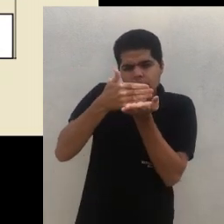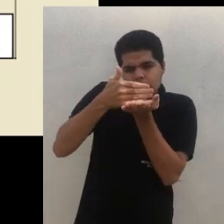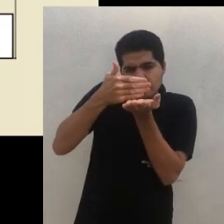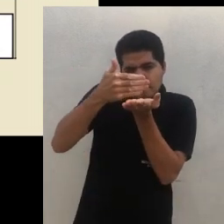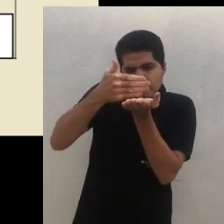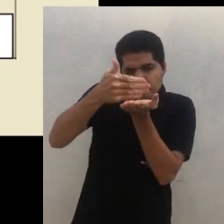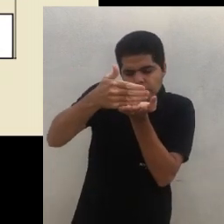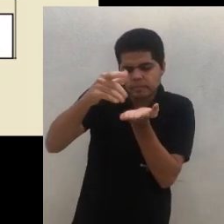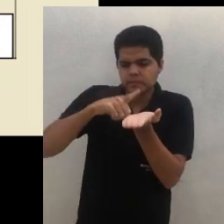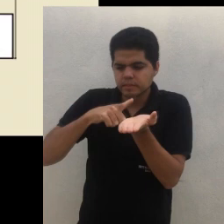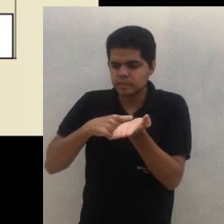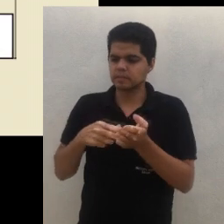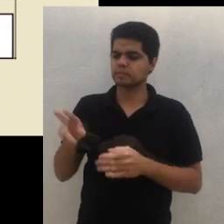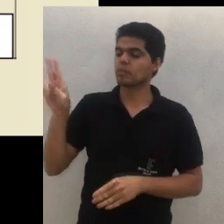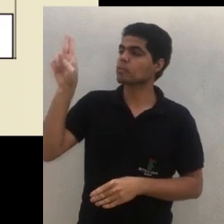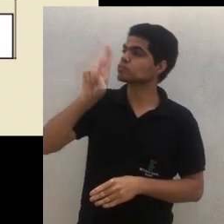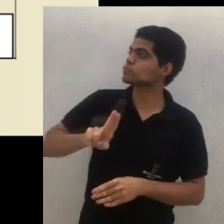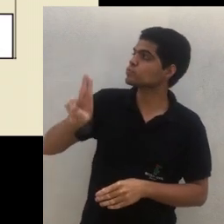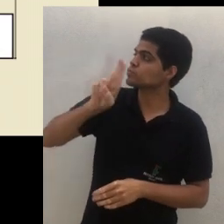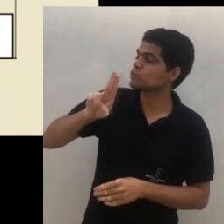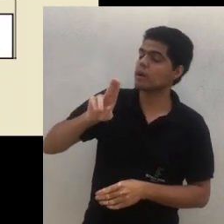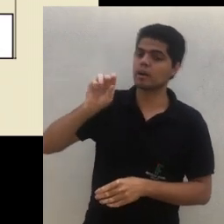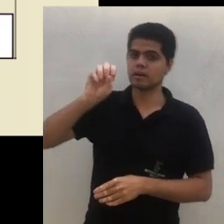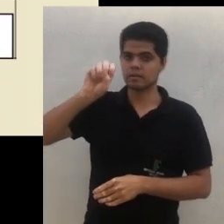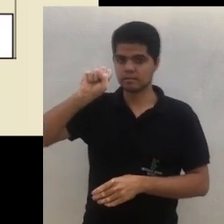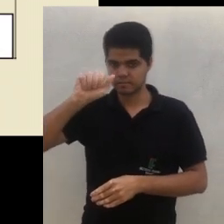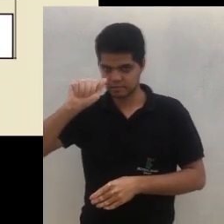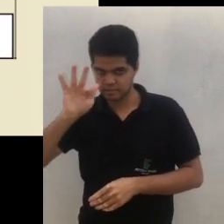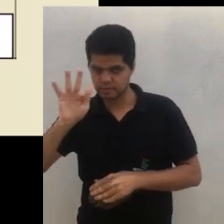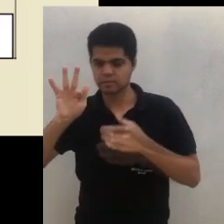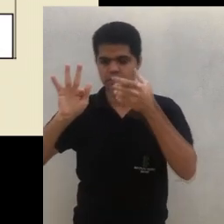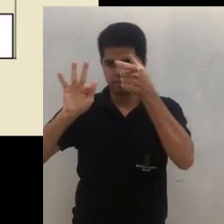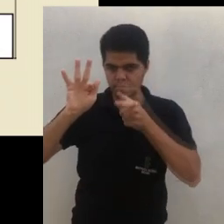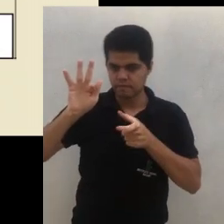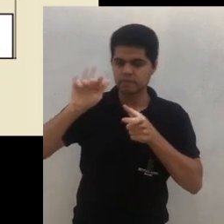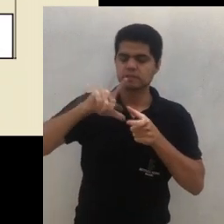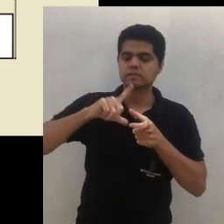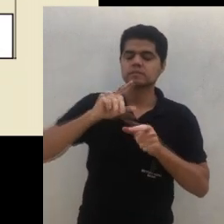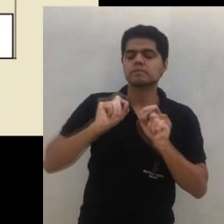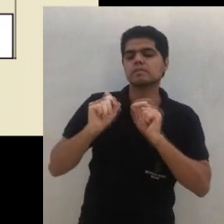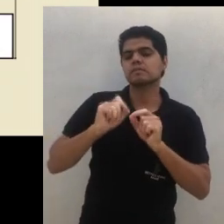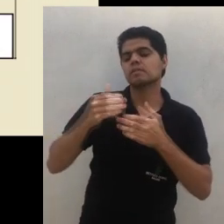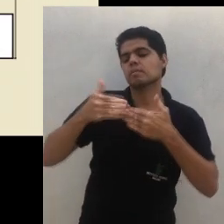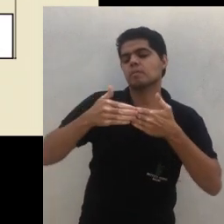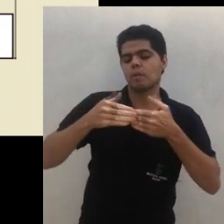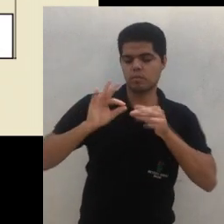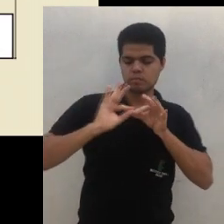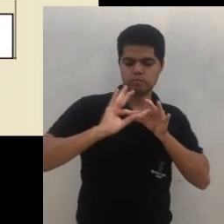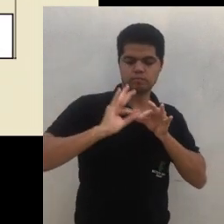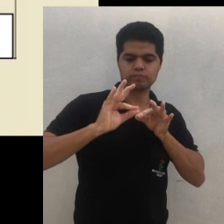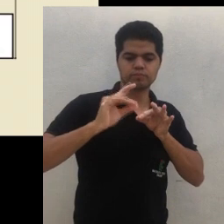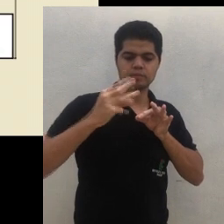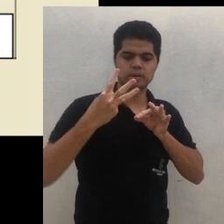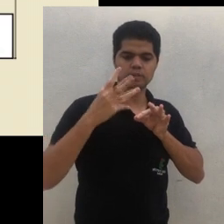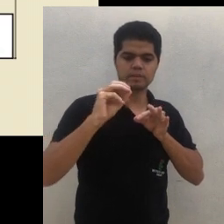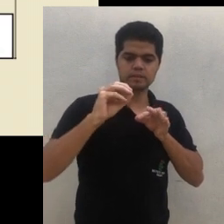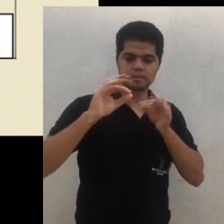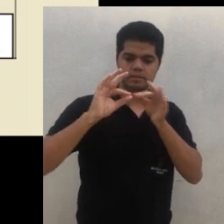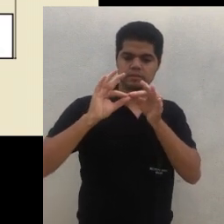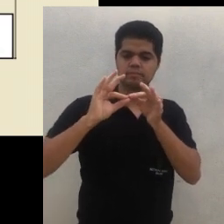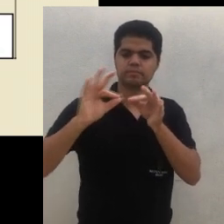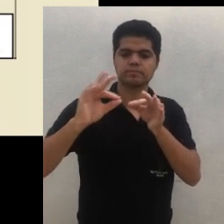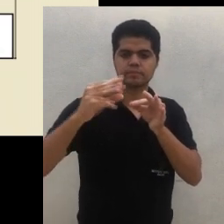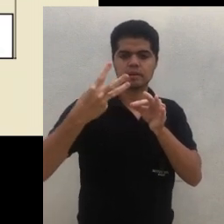SAF ou eu posso depois de cada, vamos dizer, cada 30 metros eu começar a repetir esse quadro. Então, essas espécies aqui,